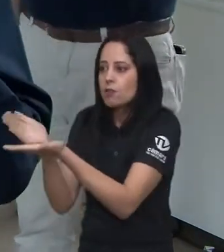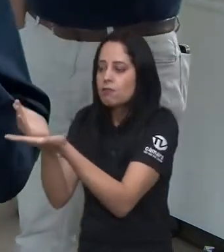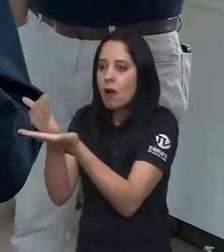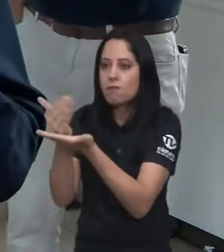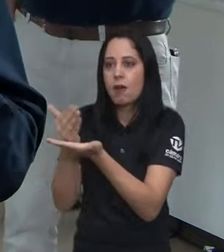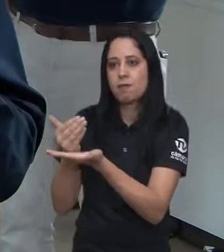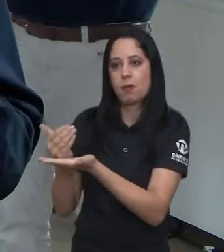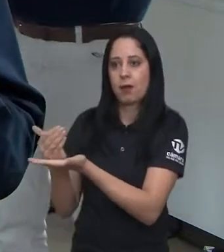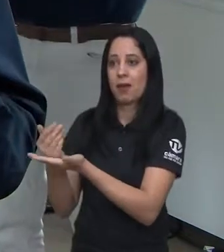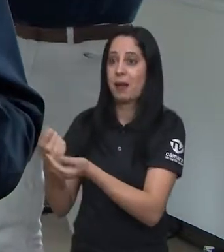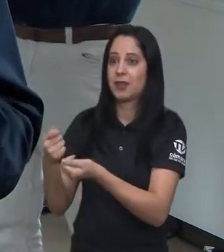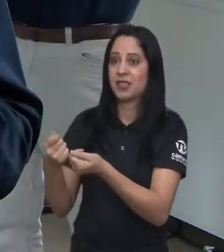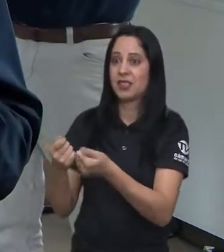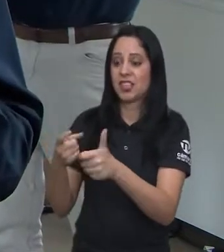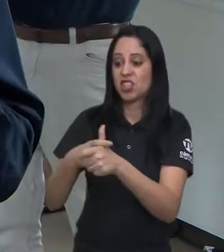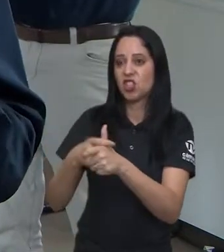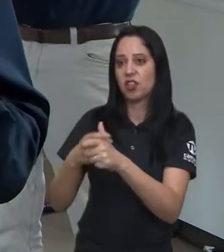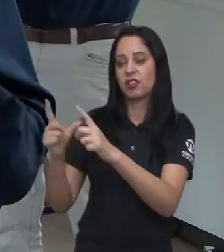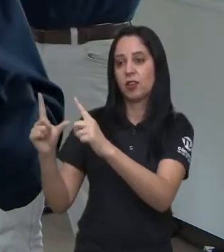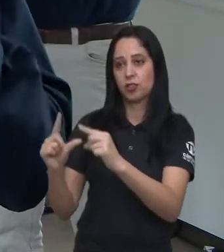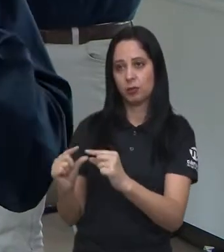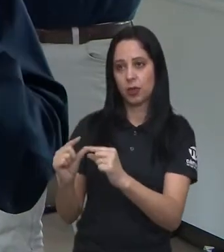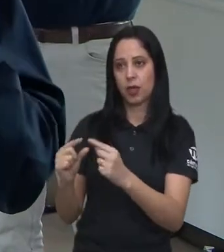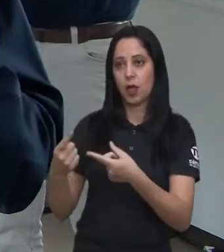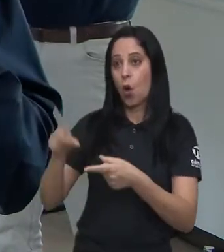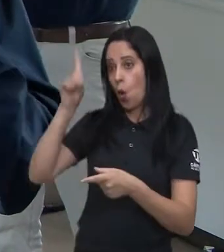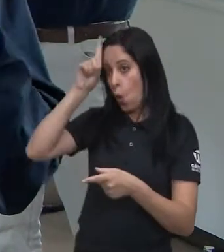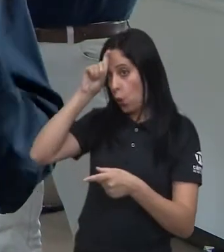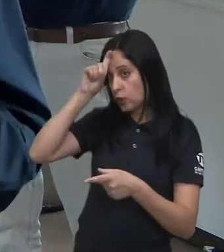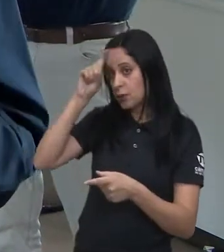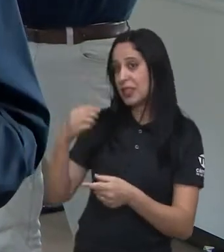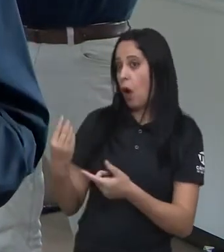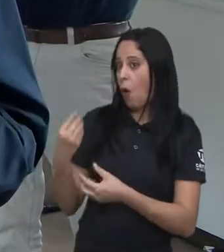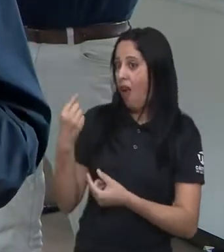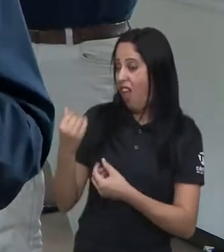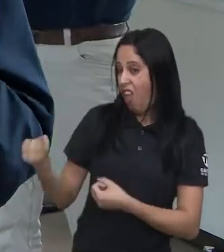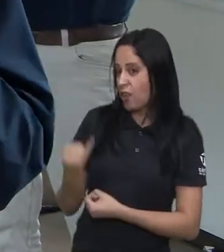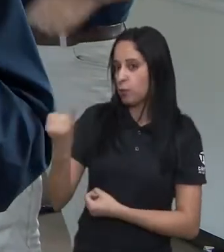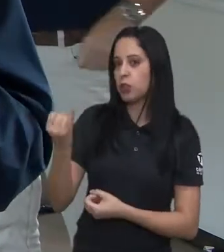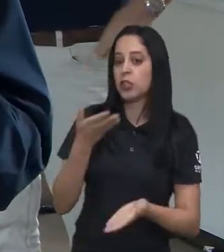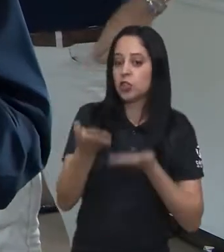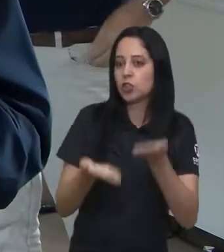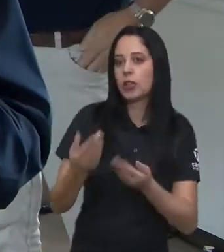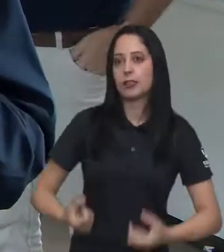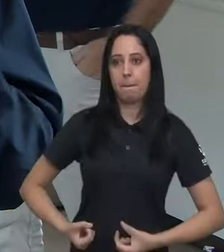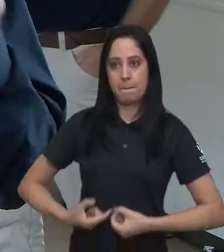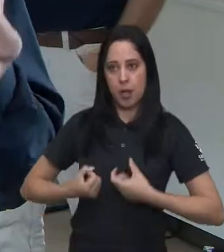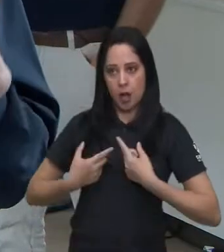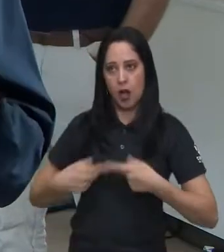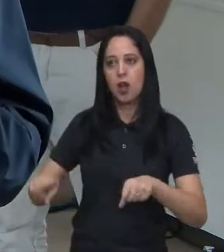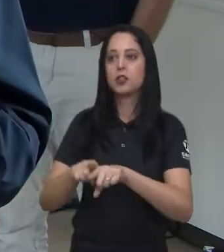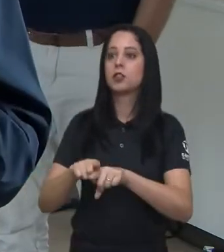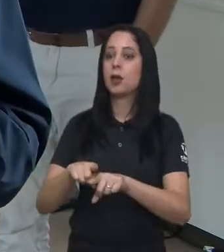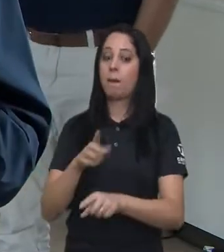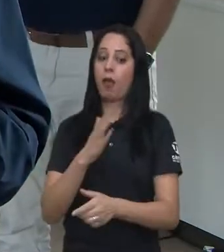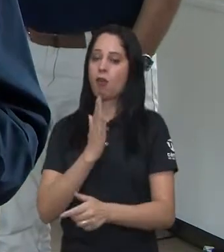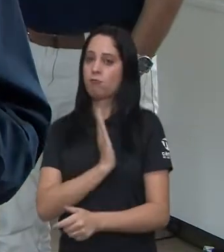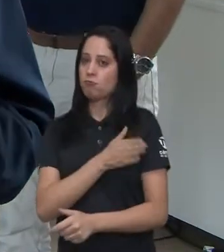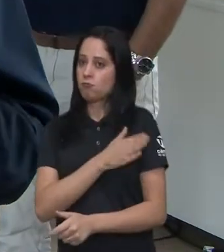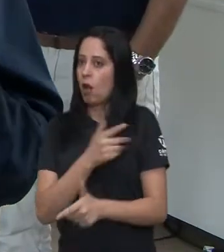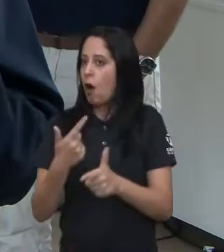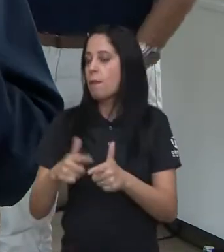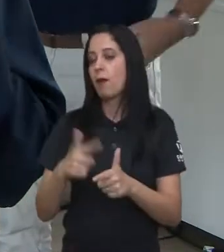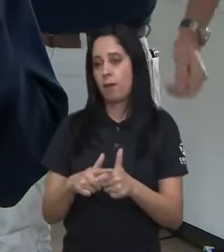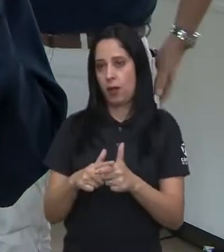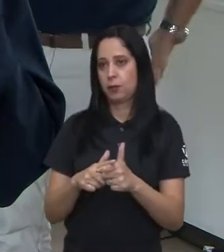equilibrar essa conta. Porque são hospitais de extrema importância no tratamento do câncer e cardiológico na cidade